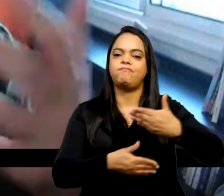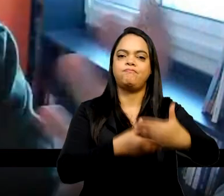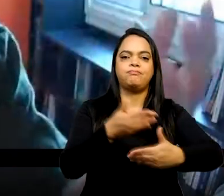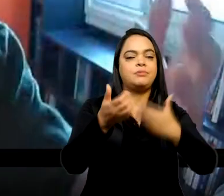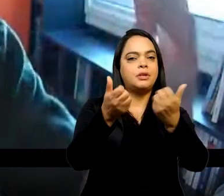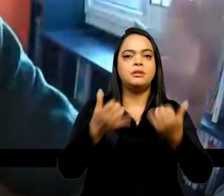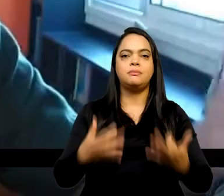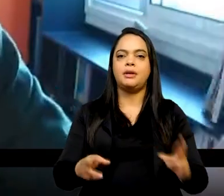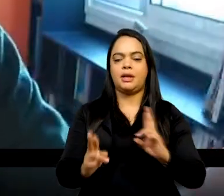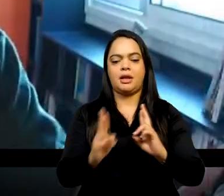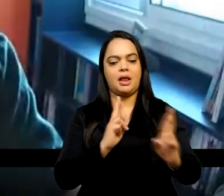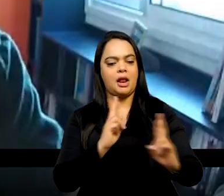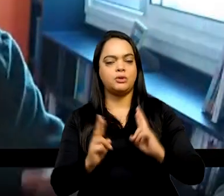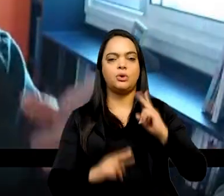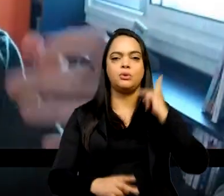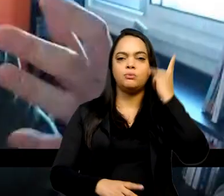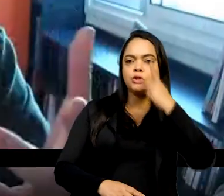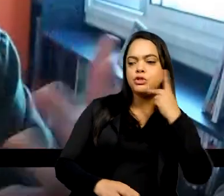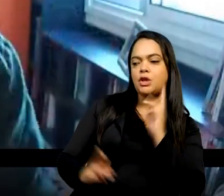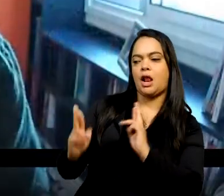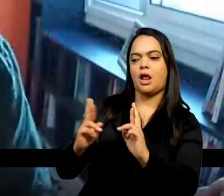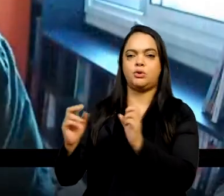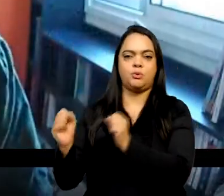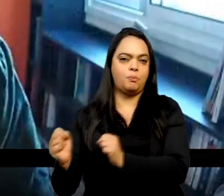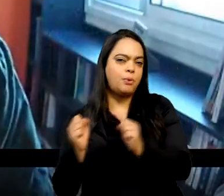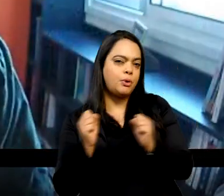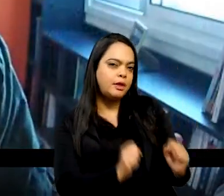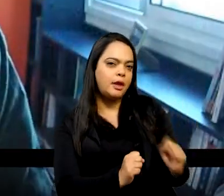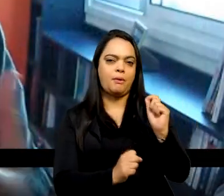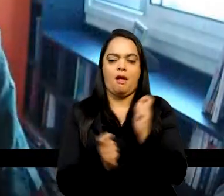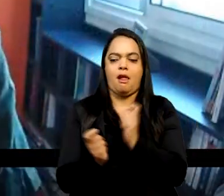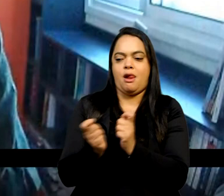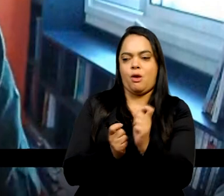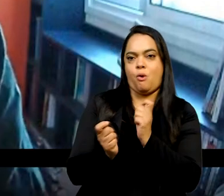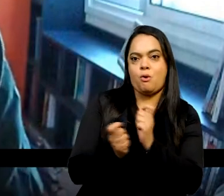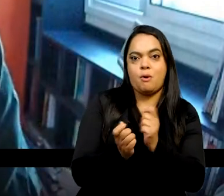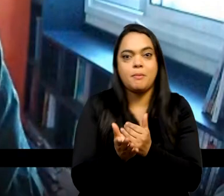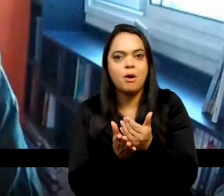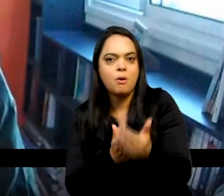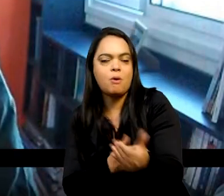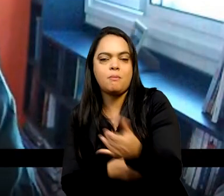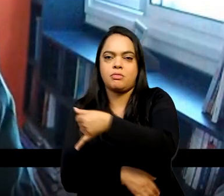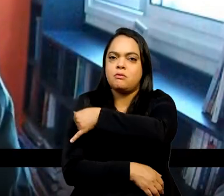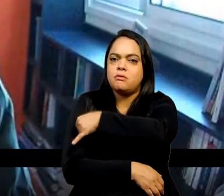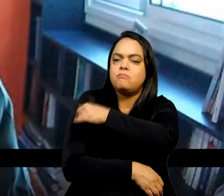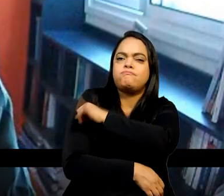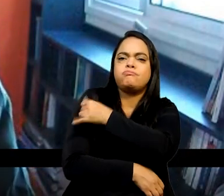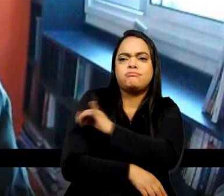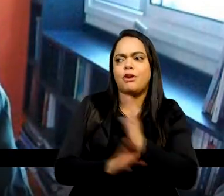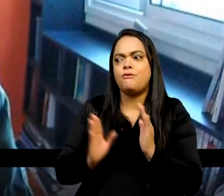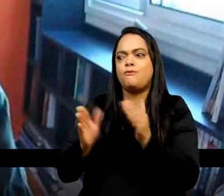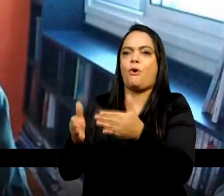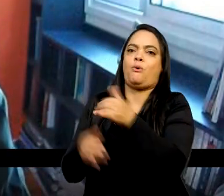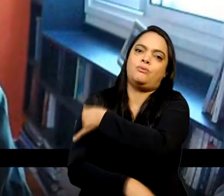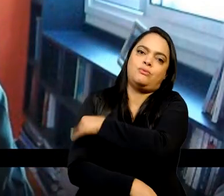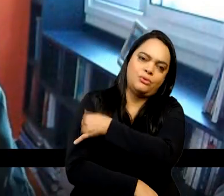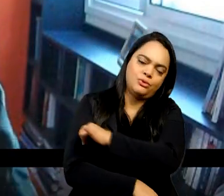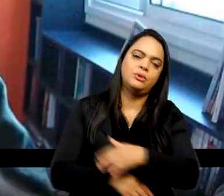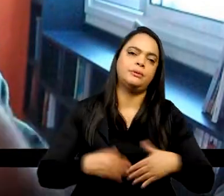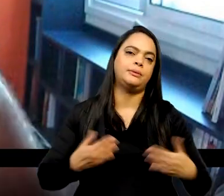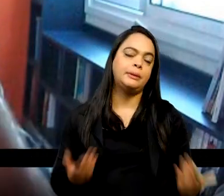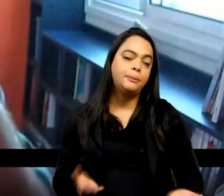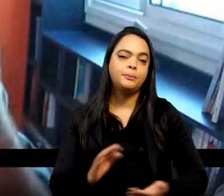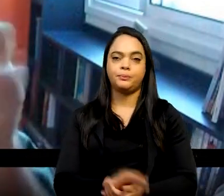de relações políticas, de relações de poder, de protagonismo econômico, também foi se concentrando mais no Rio de Janeiro. Então,